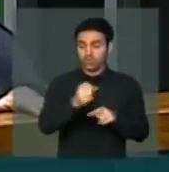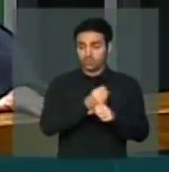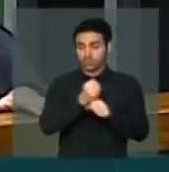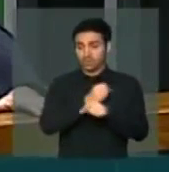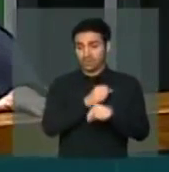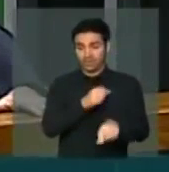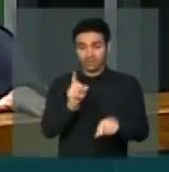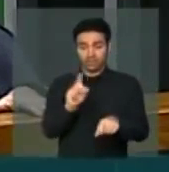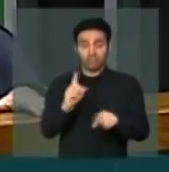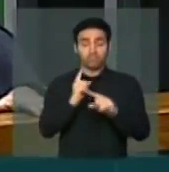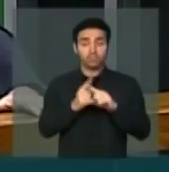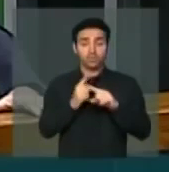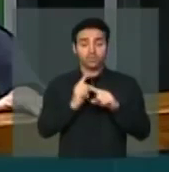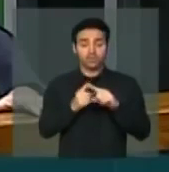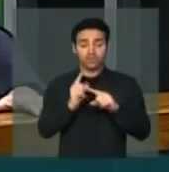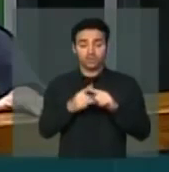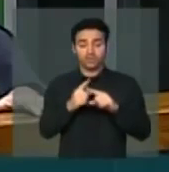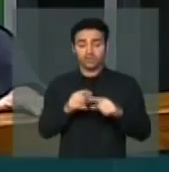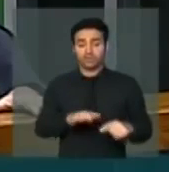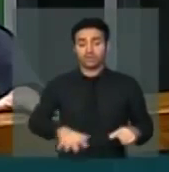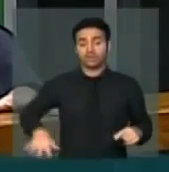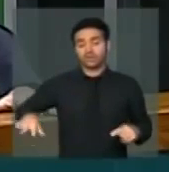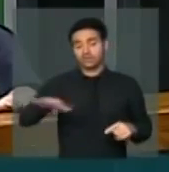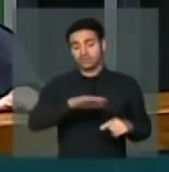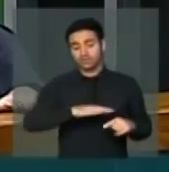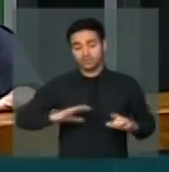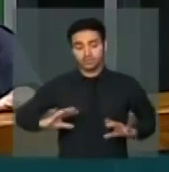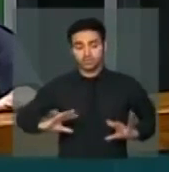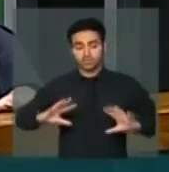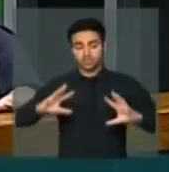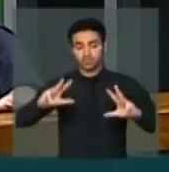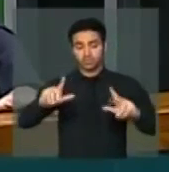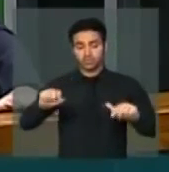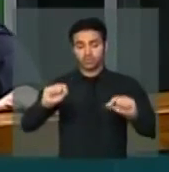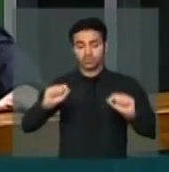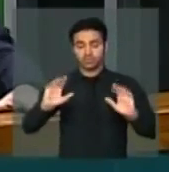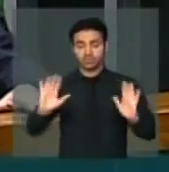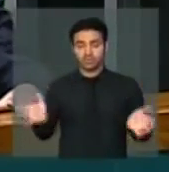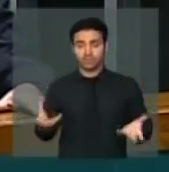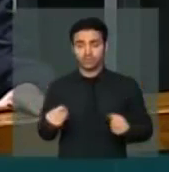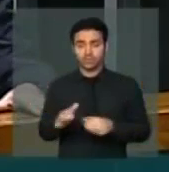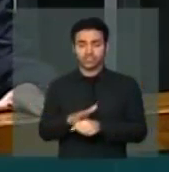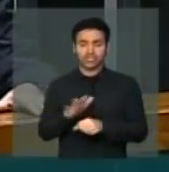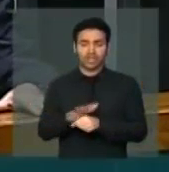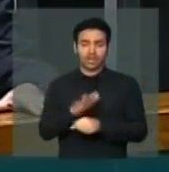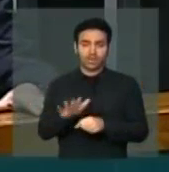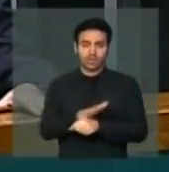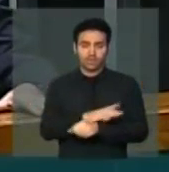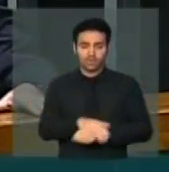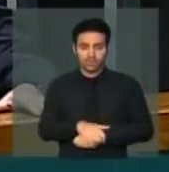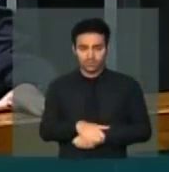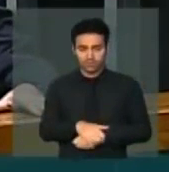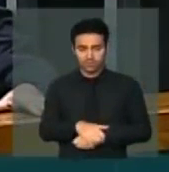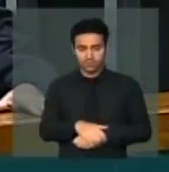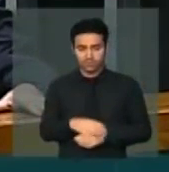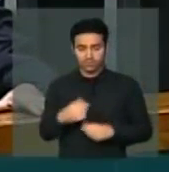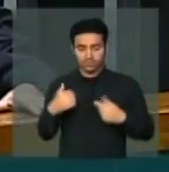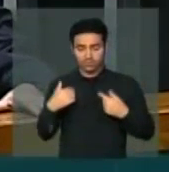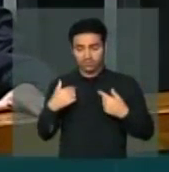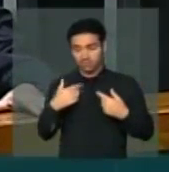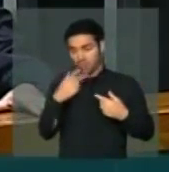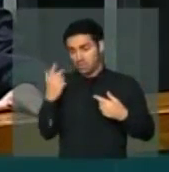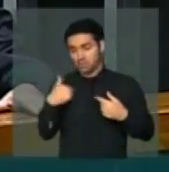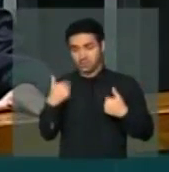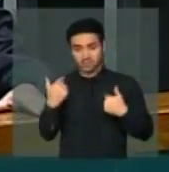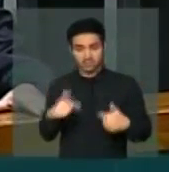porque a região estava completamente saturada. Não tinha mais